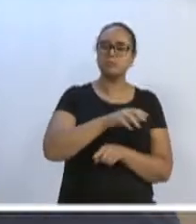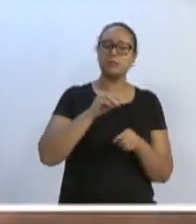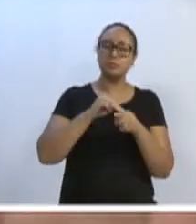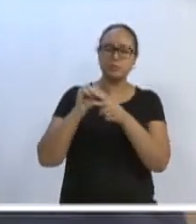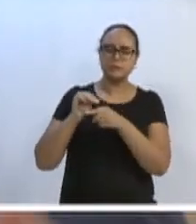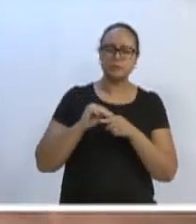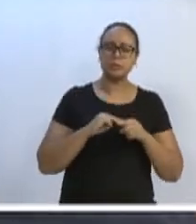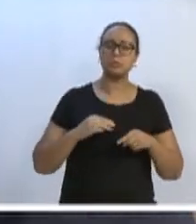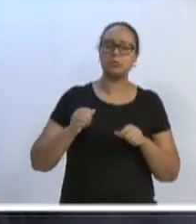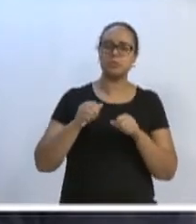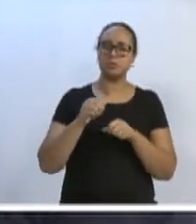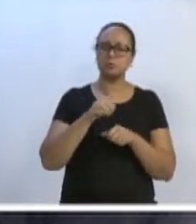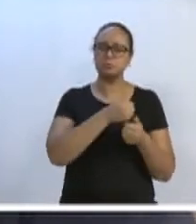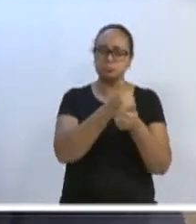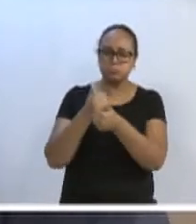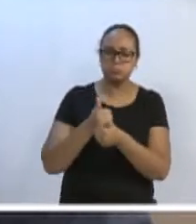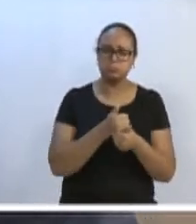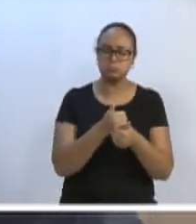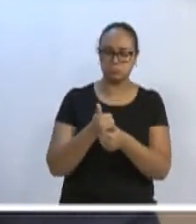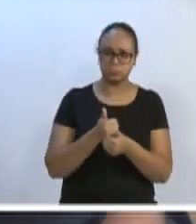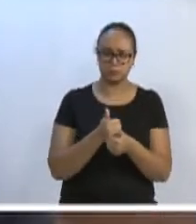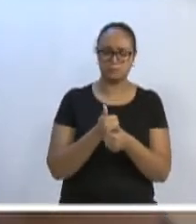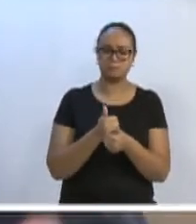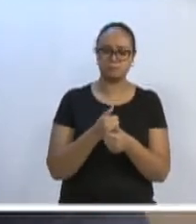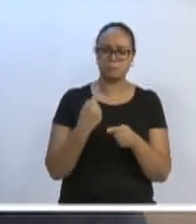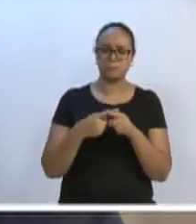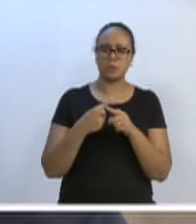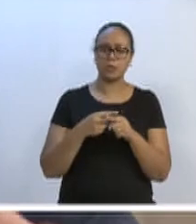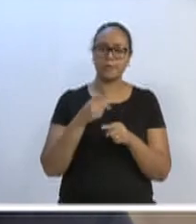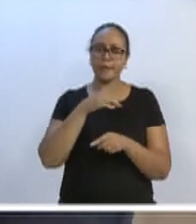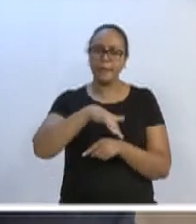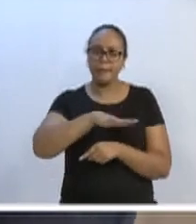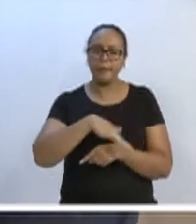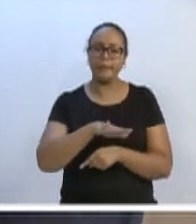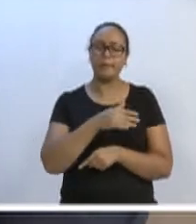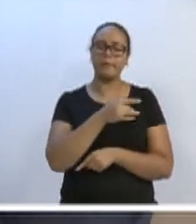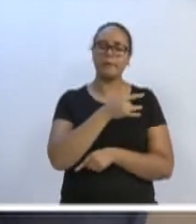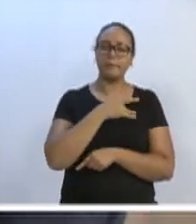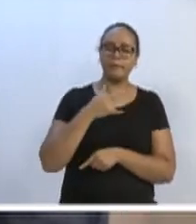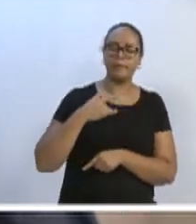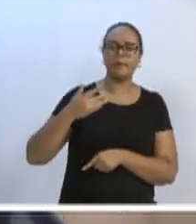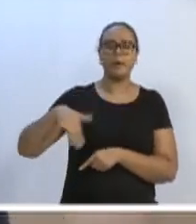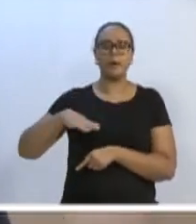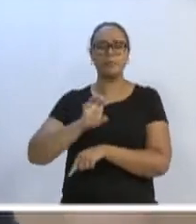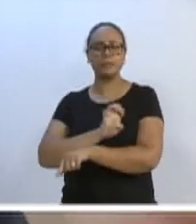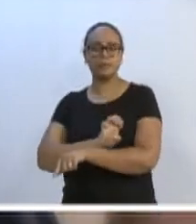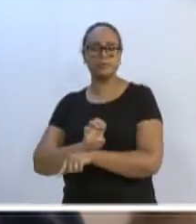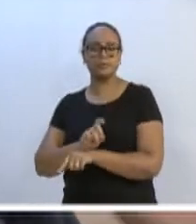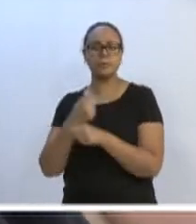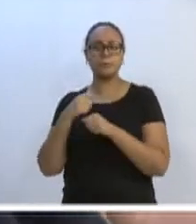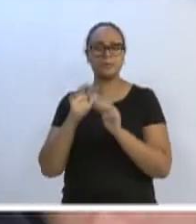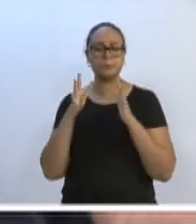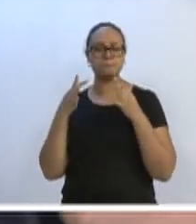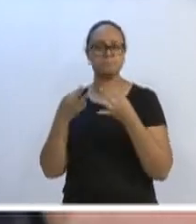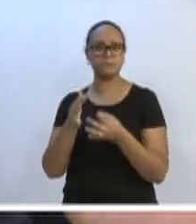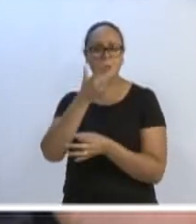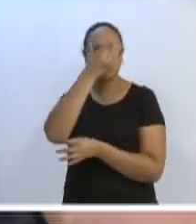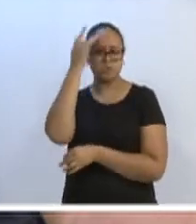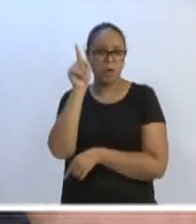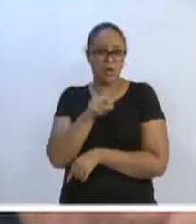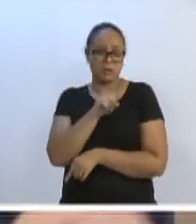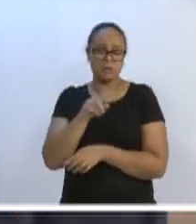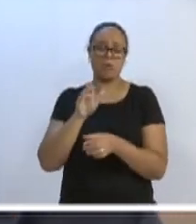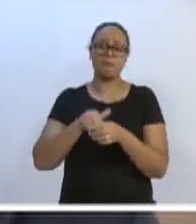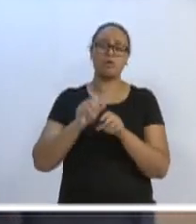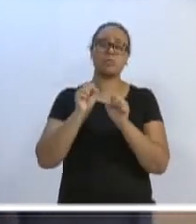na saúde, na segurança, na educação, realmente trabalharmos essa questão, essa conscientização. As pessoas que votaram branco e nulo têm o seu direito democrático, enfim,